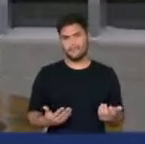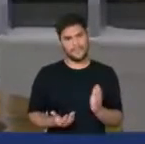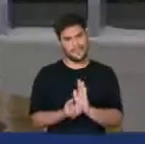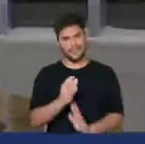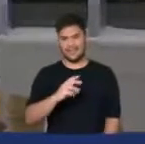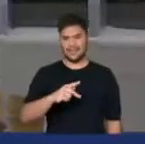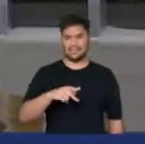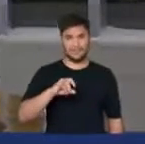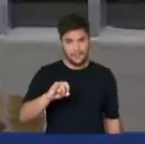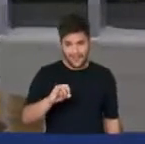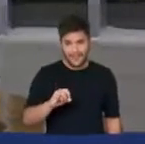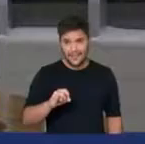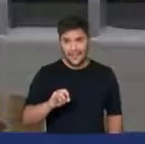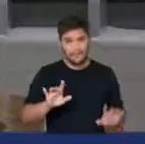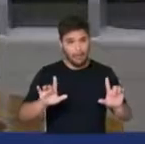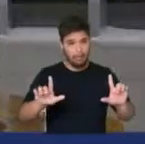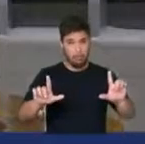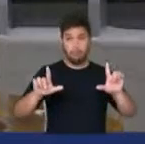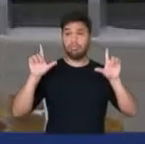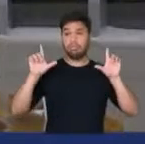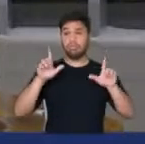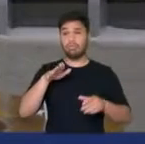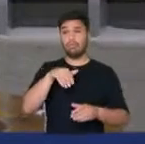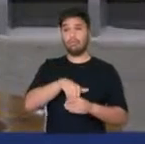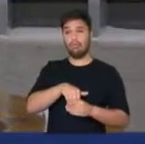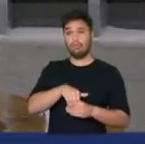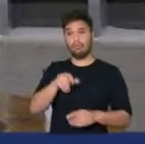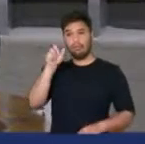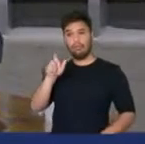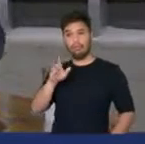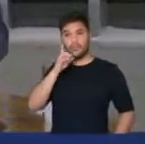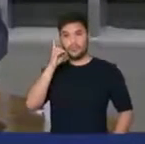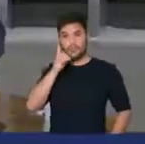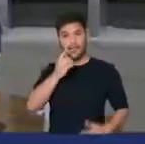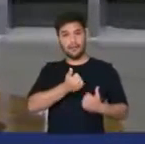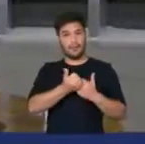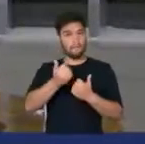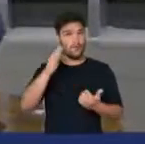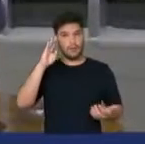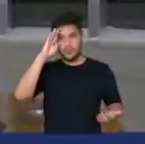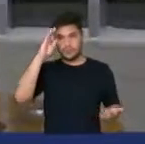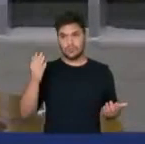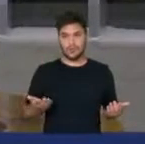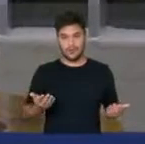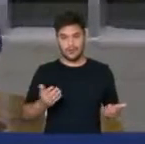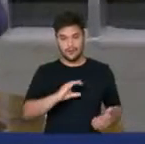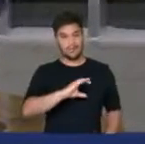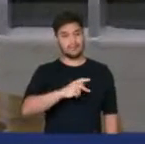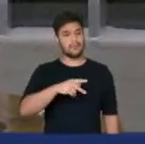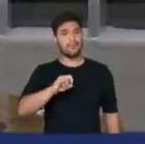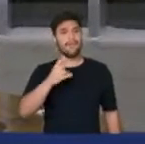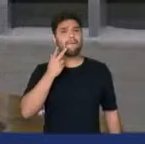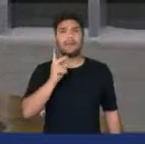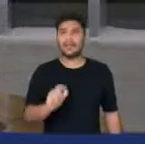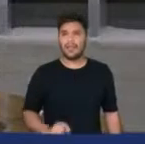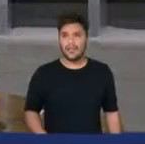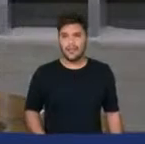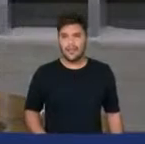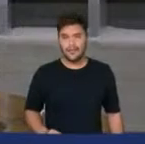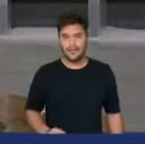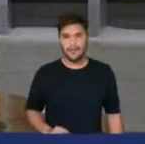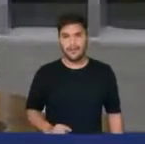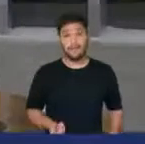CPI para fazer palanque para os deputados bolsonaristas. Uma CPI aqui para querer